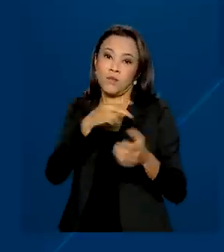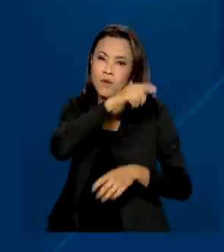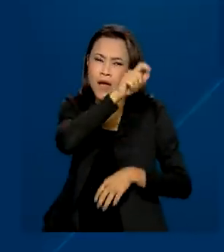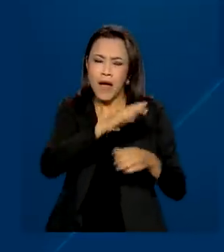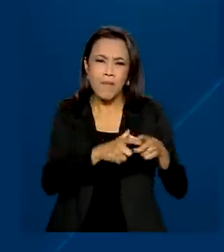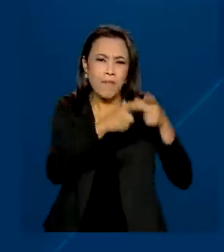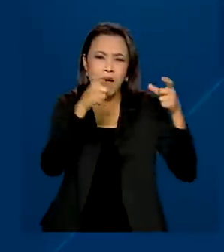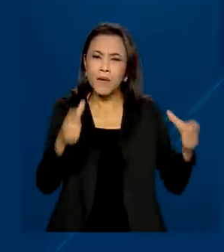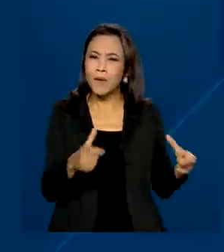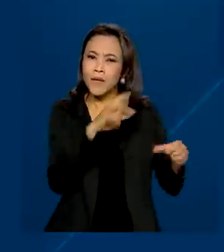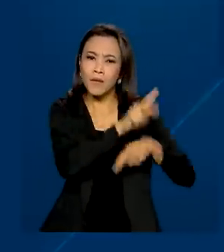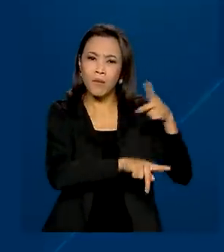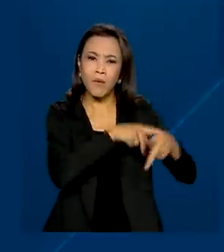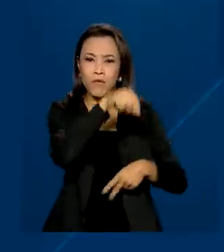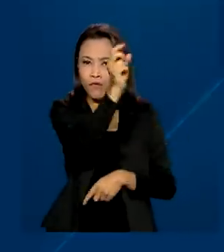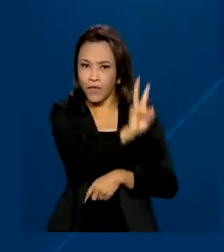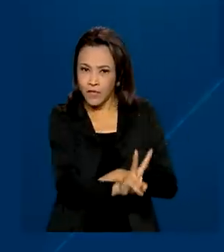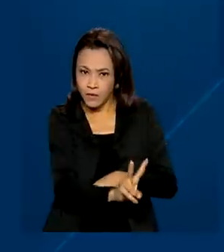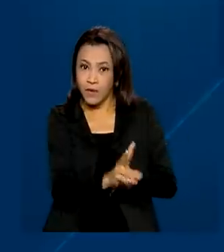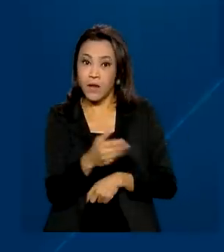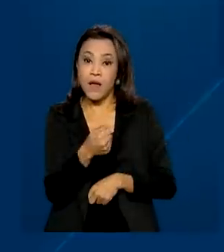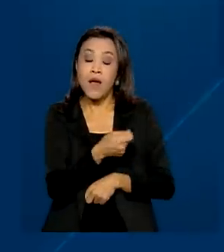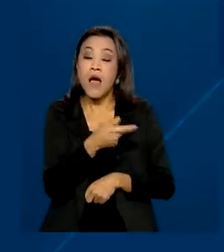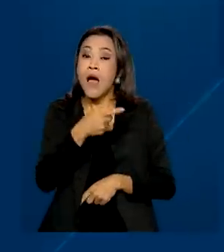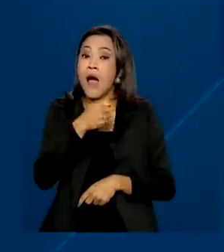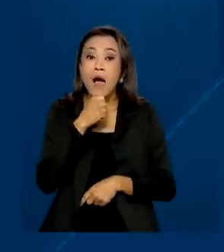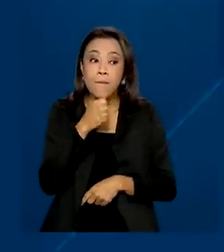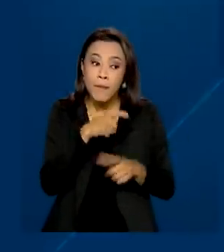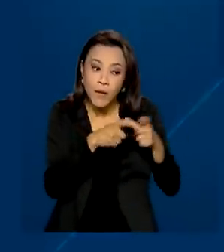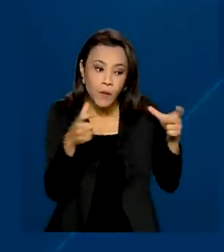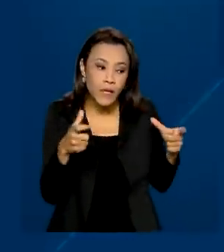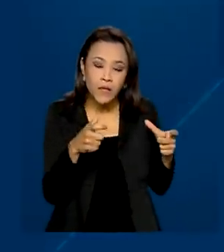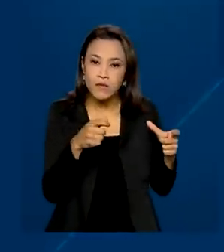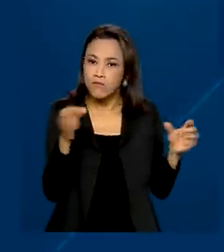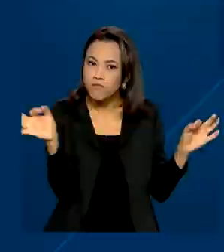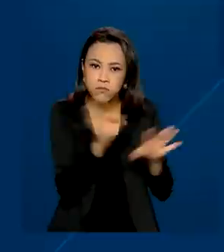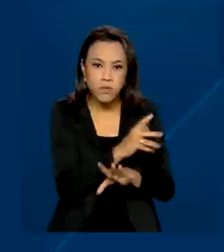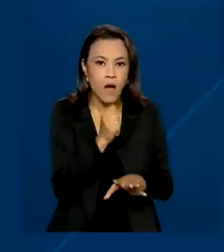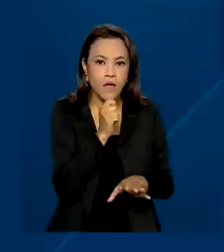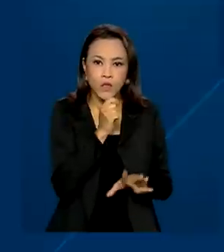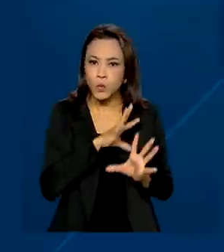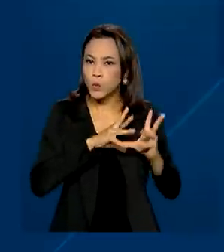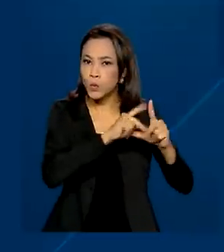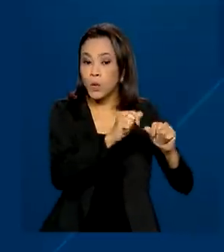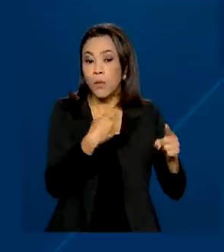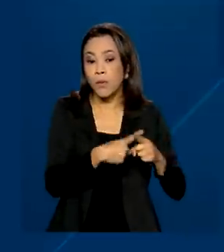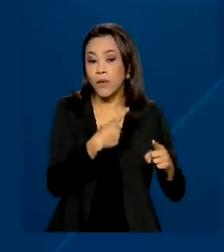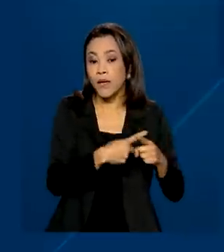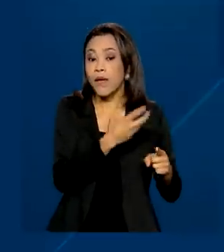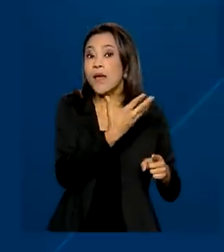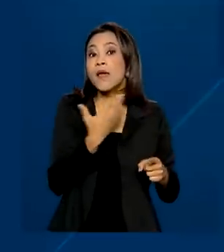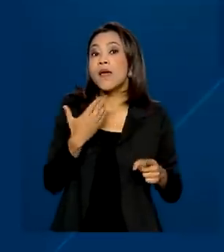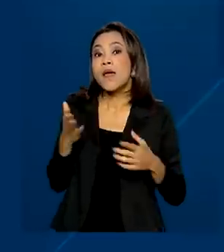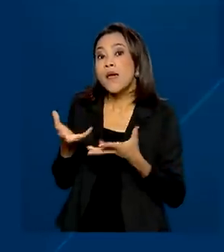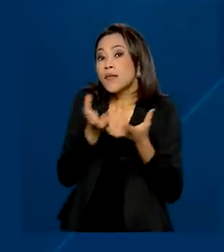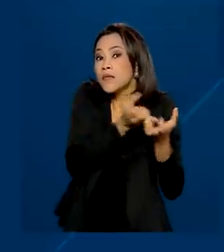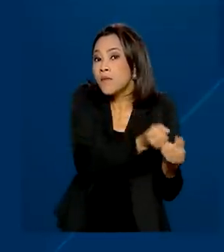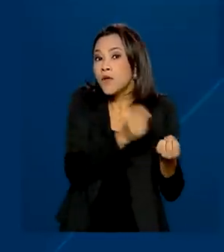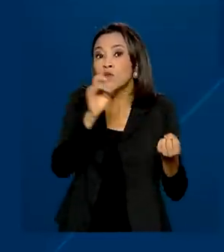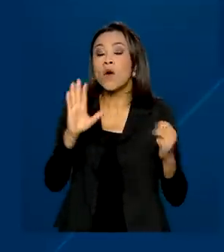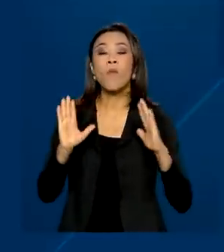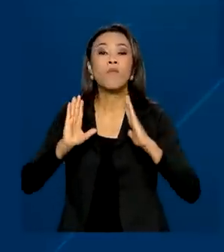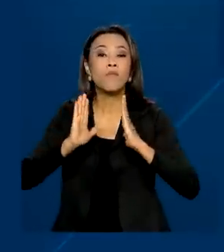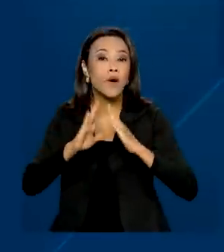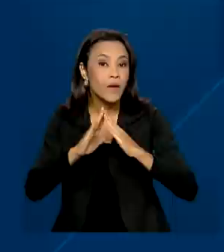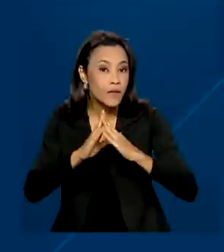venezuelanos. Grande parte não foi concluída porque os solicitantes receberam autorização de residência, o que encerra